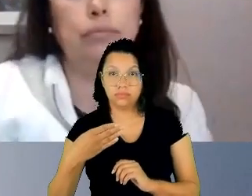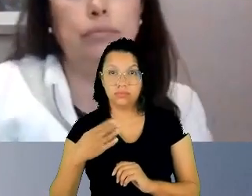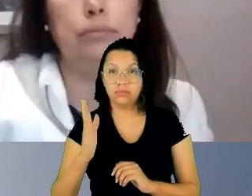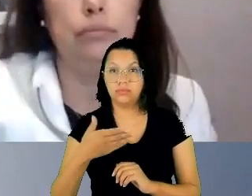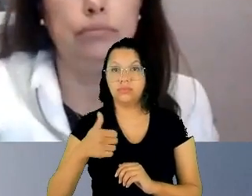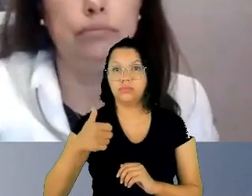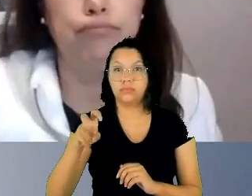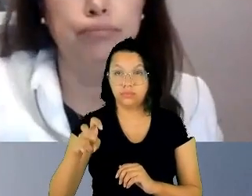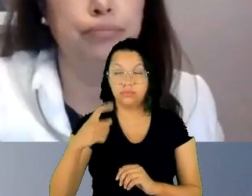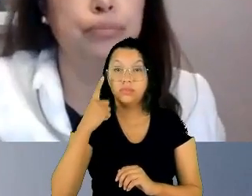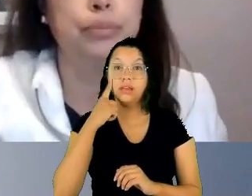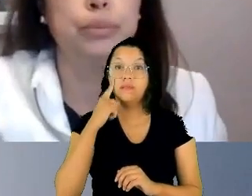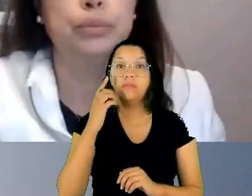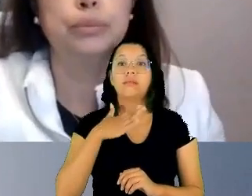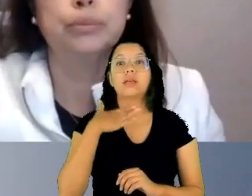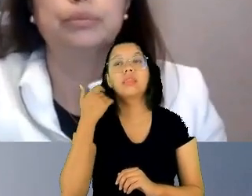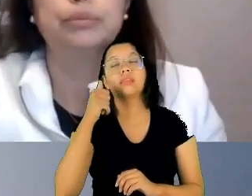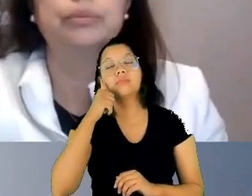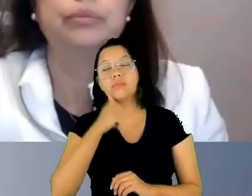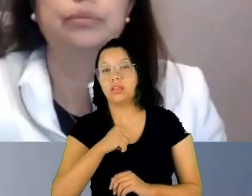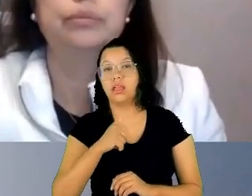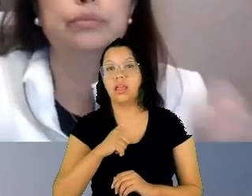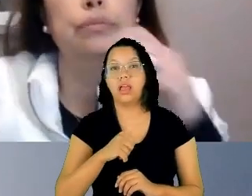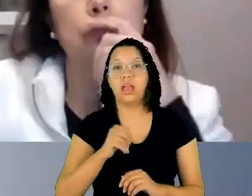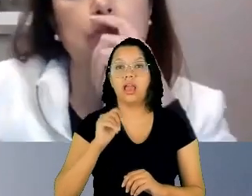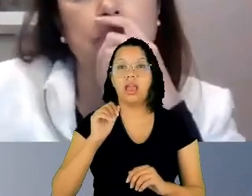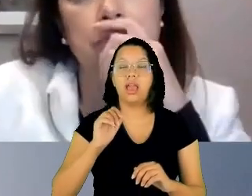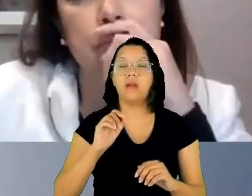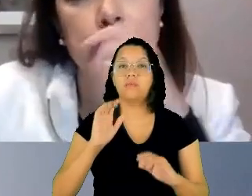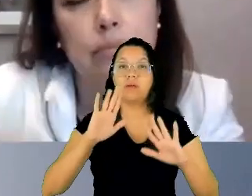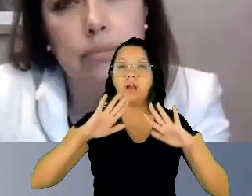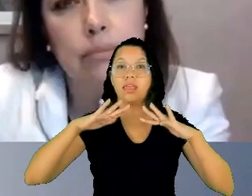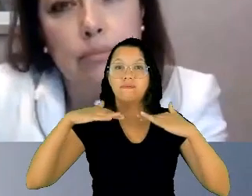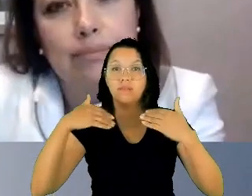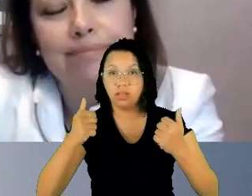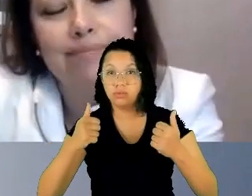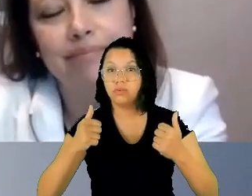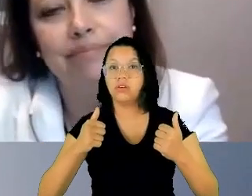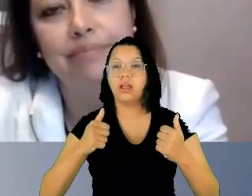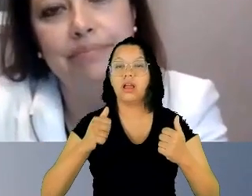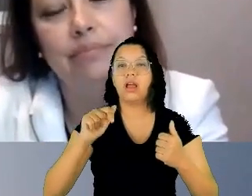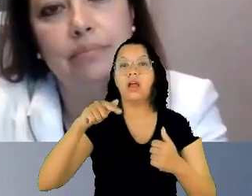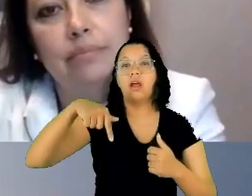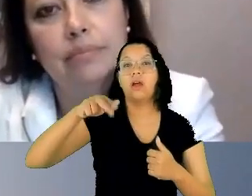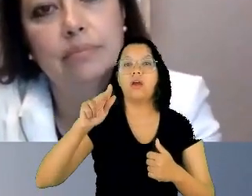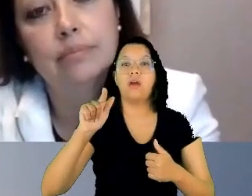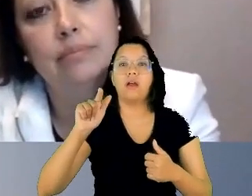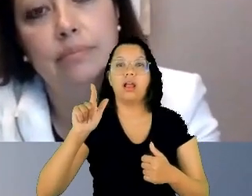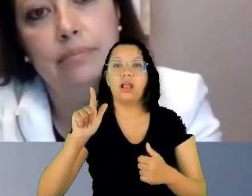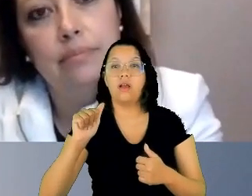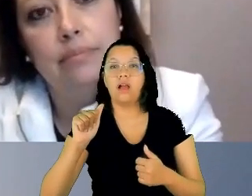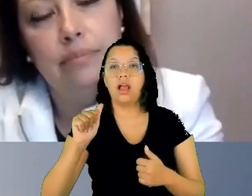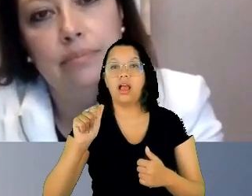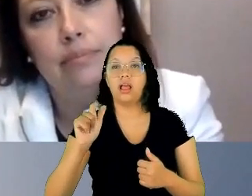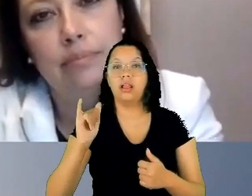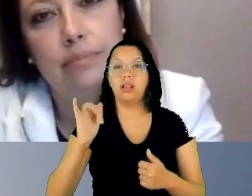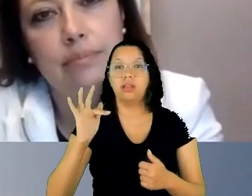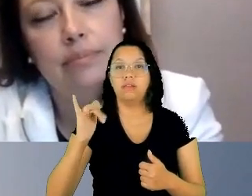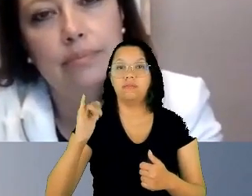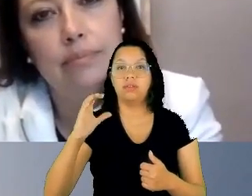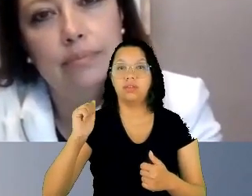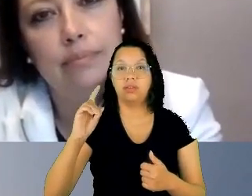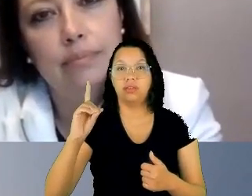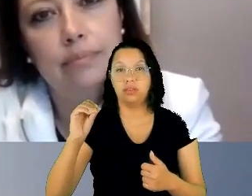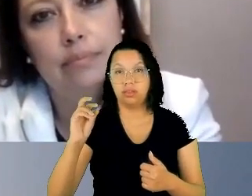do crime de homicídio. Temos um outro caso do sistema interamericano que é o caso Maré da Penha. Eu tive a honra de ser litigante nesse caso,